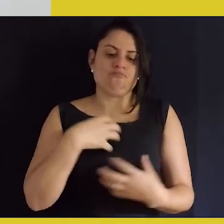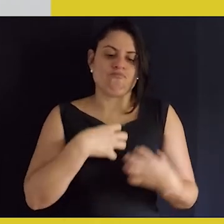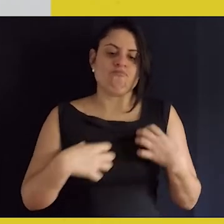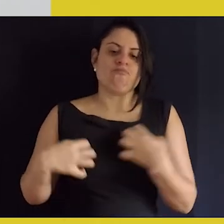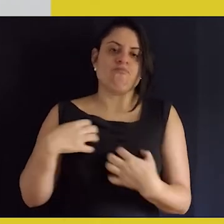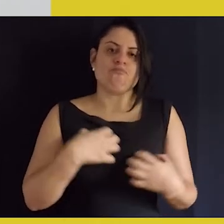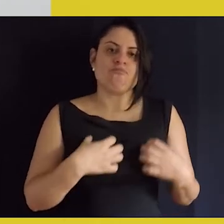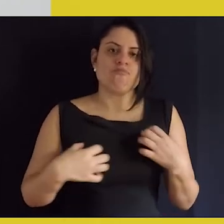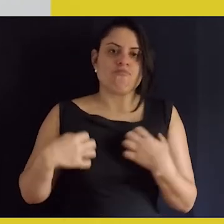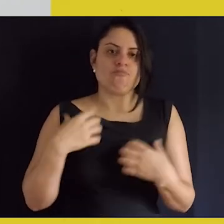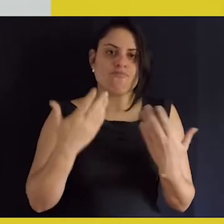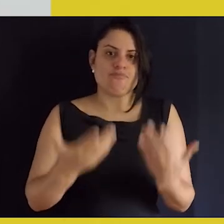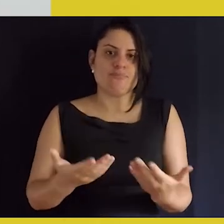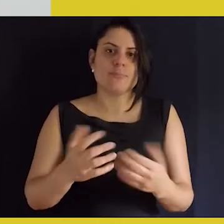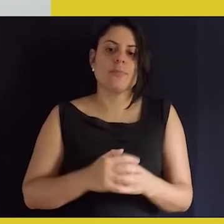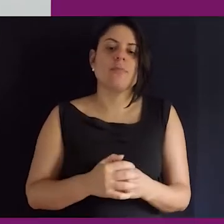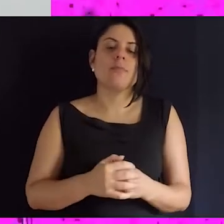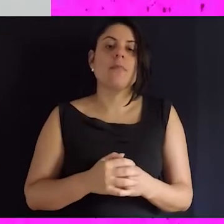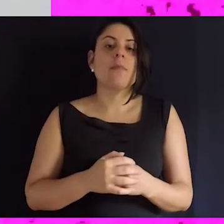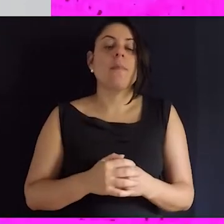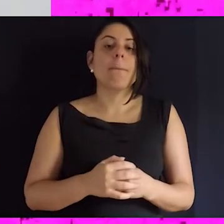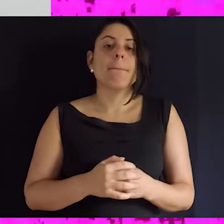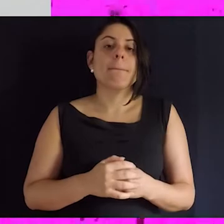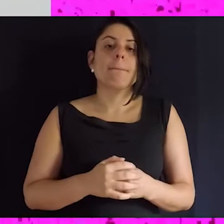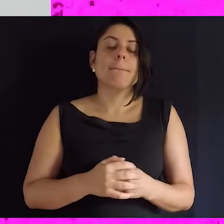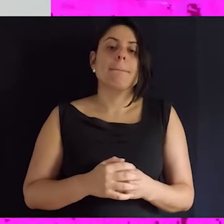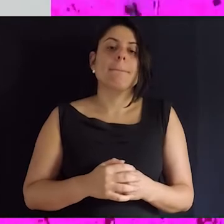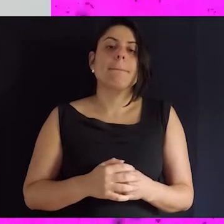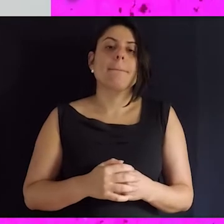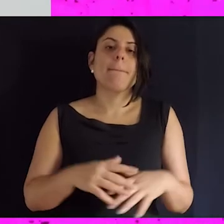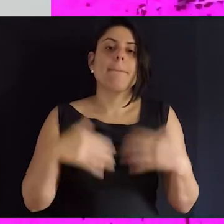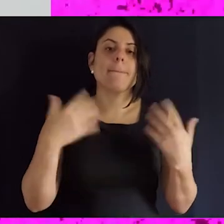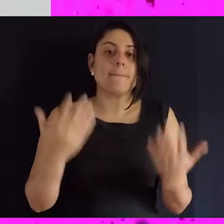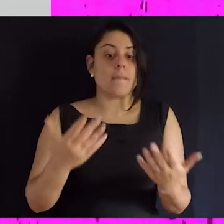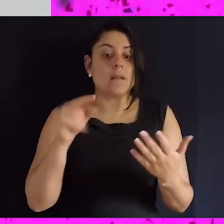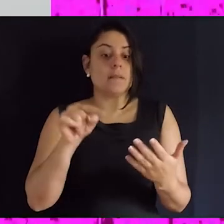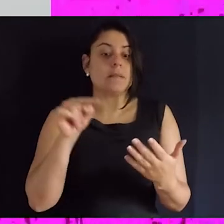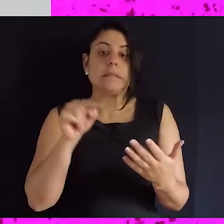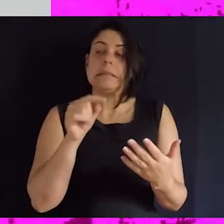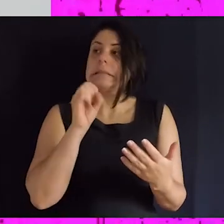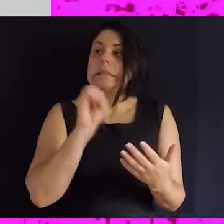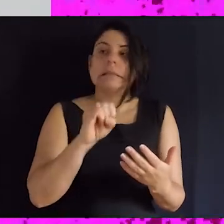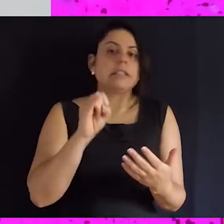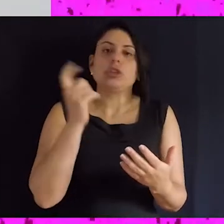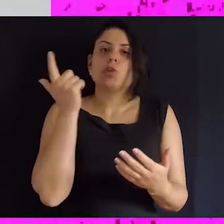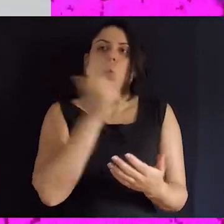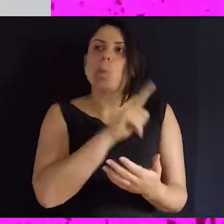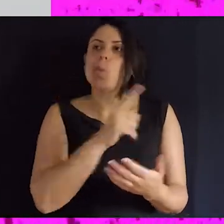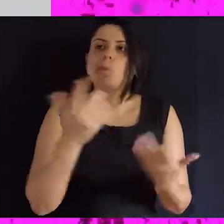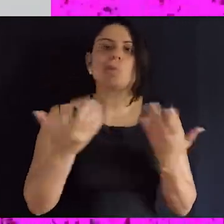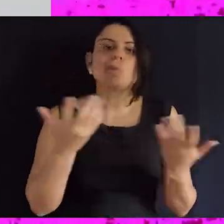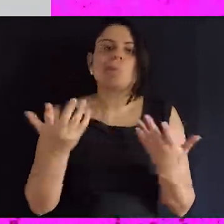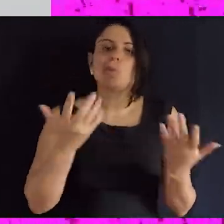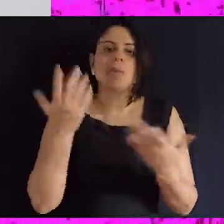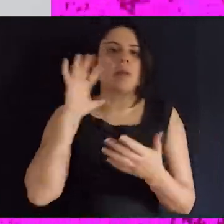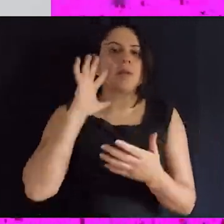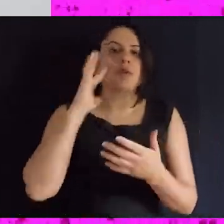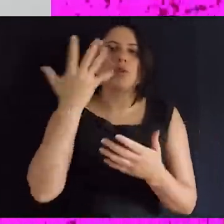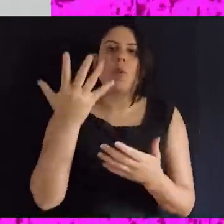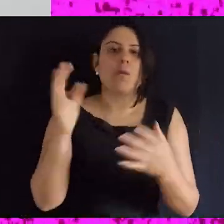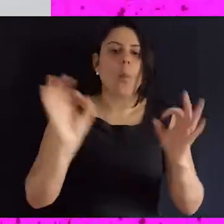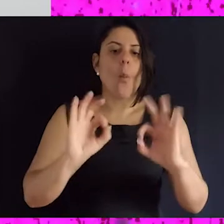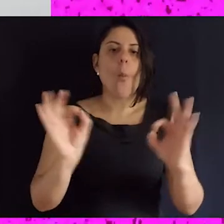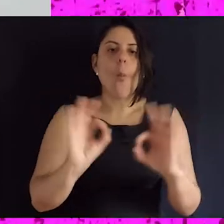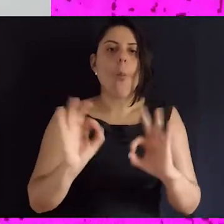situação incômoda que essa mulher se encontra. E aí, caso a gente não